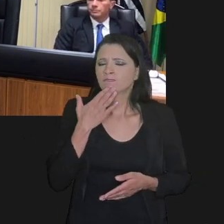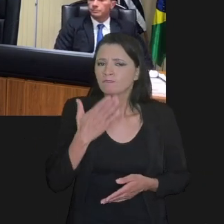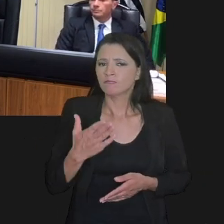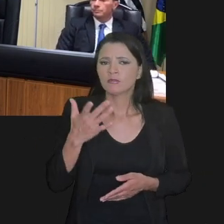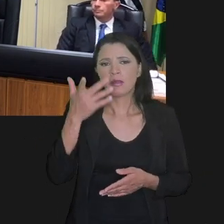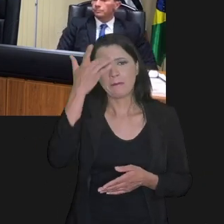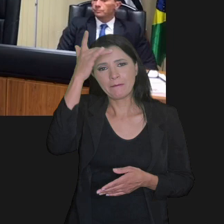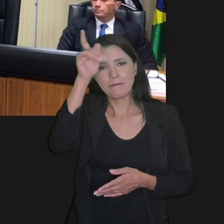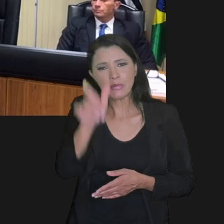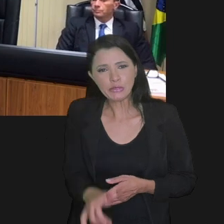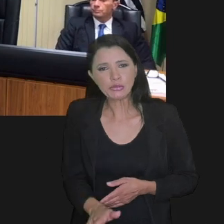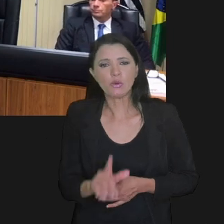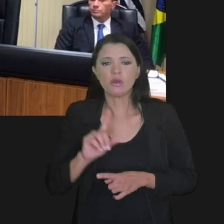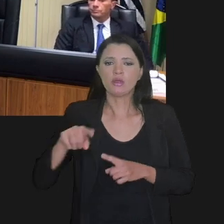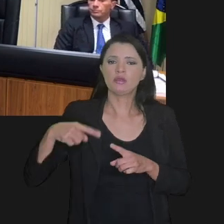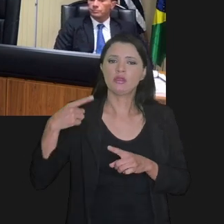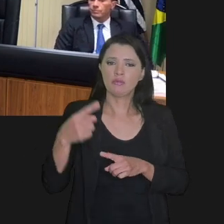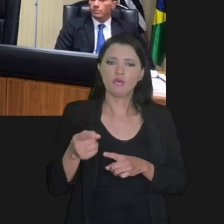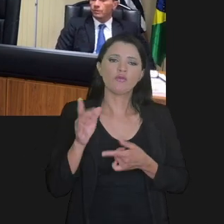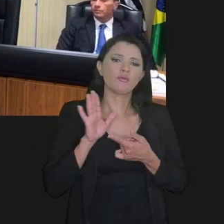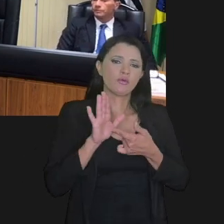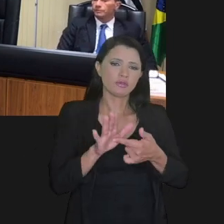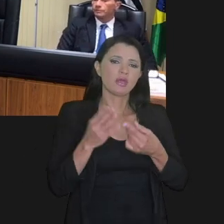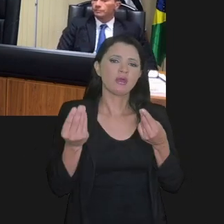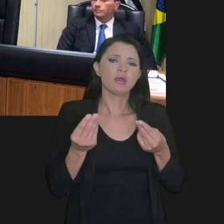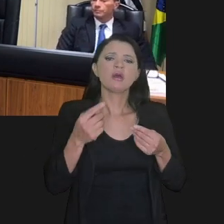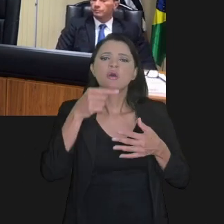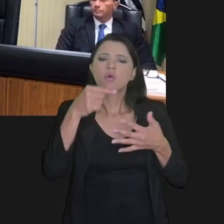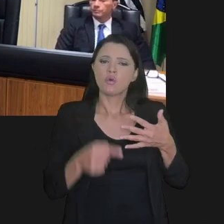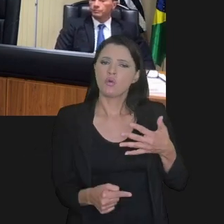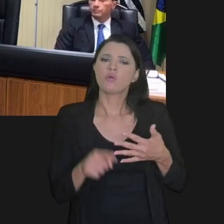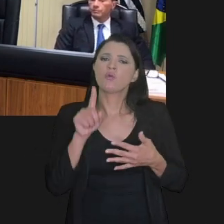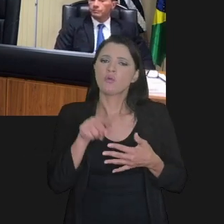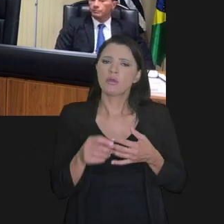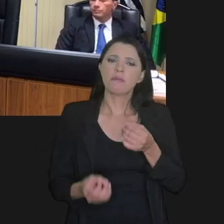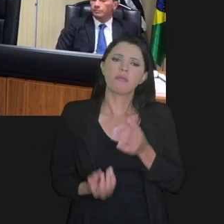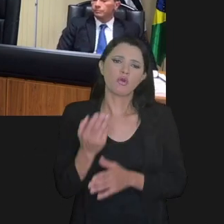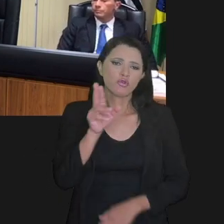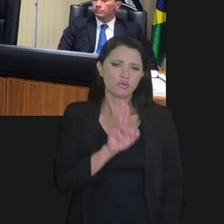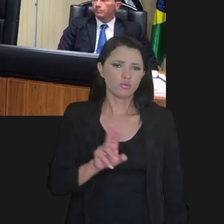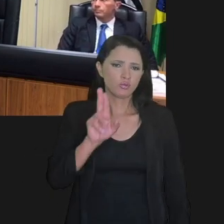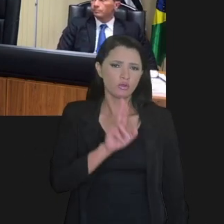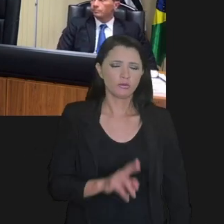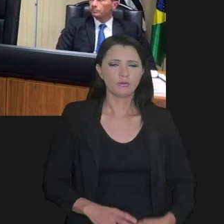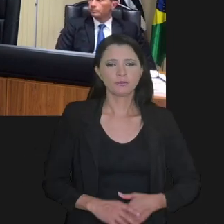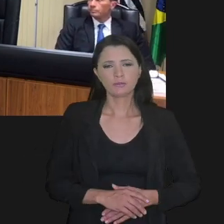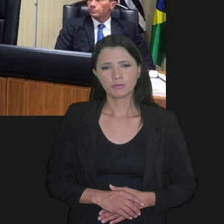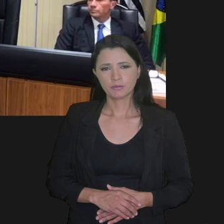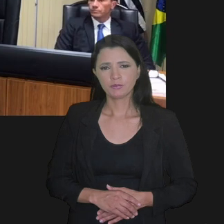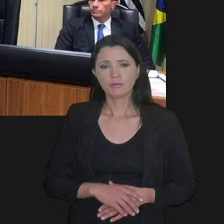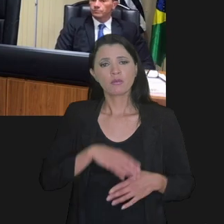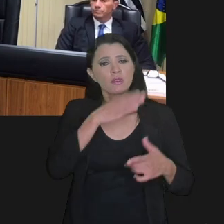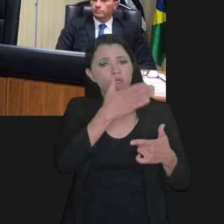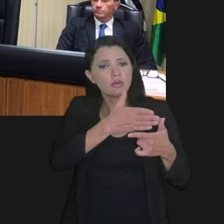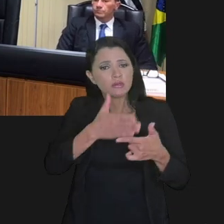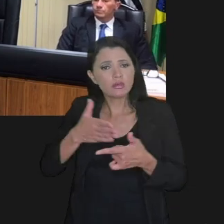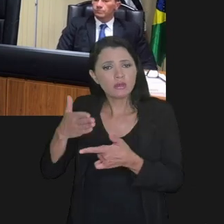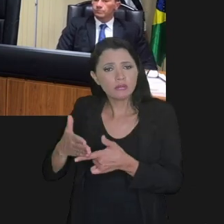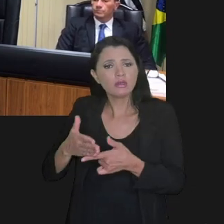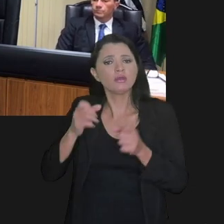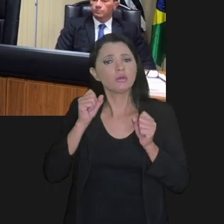algo muito favorável ao contribuinte. Depois a gente vai ver em que aspectos e de que forma pode ser utilizado.